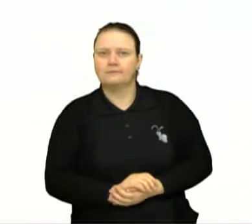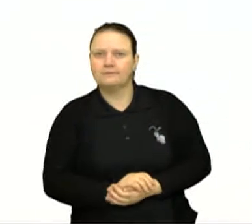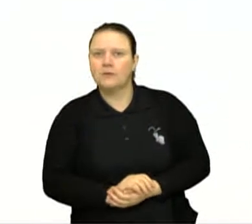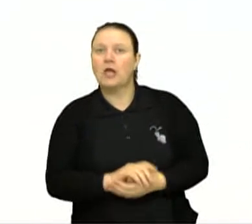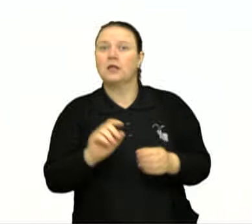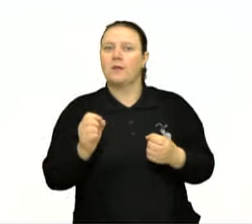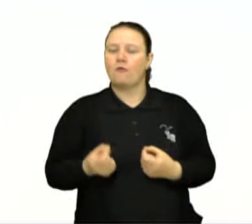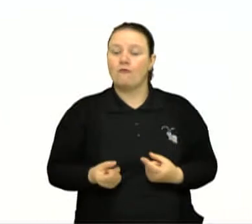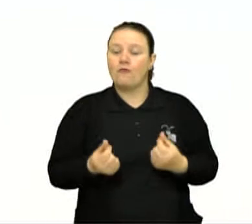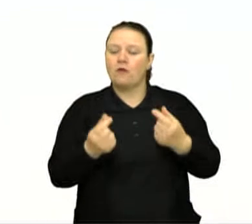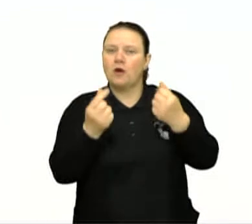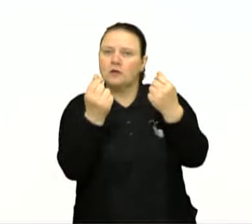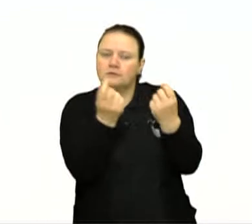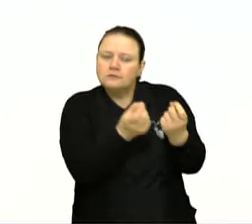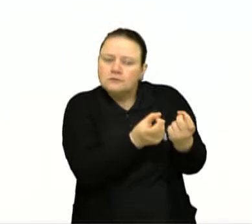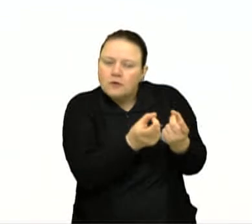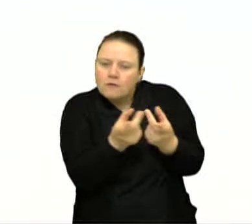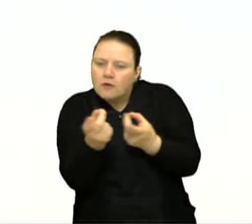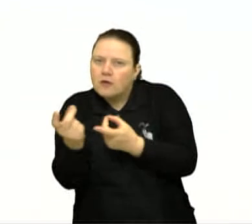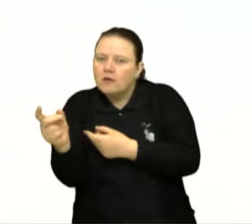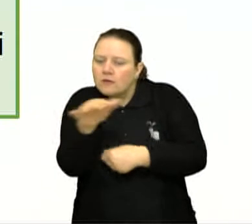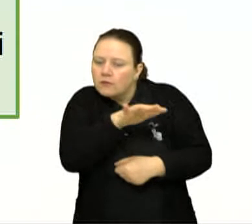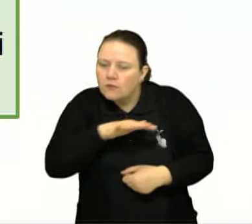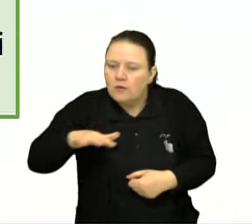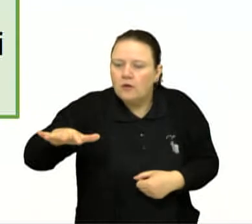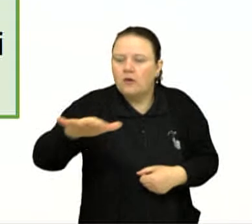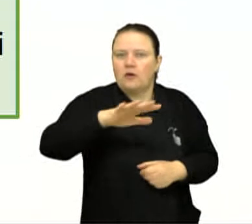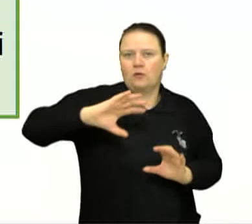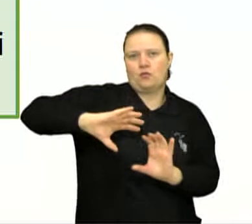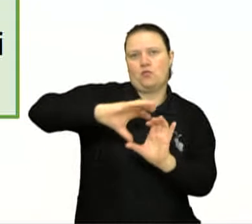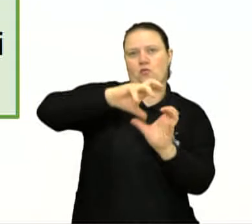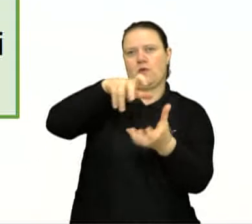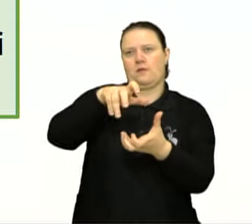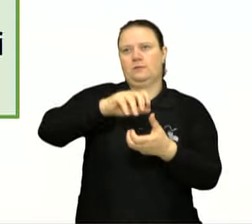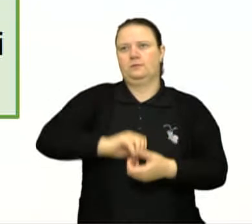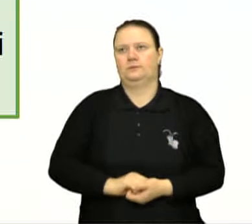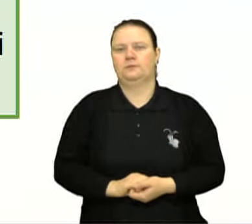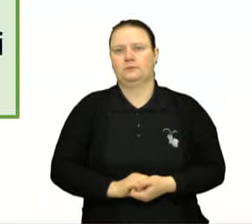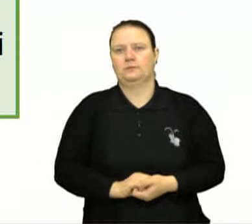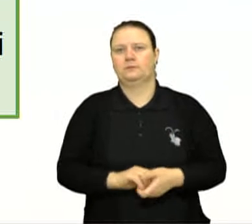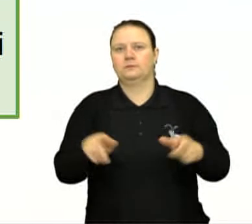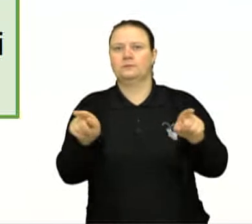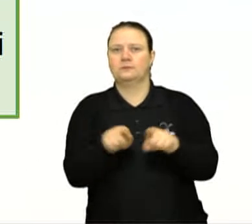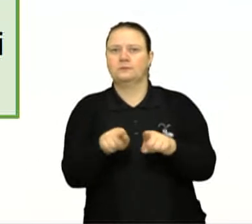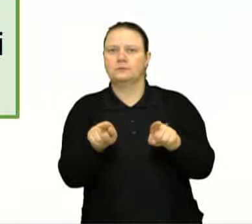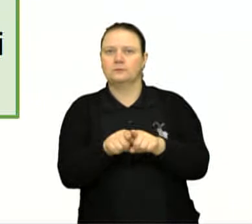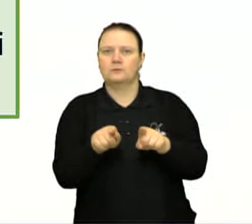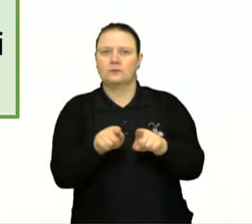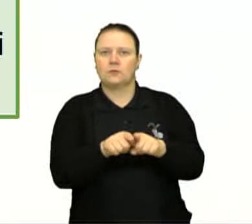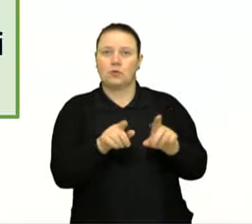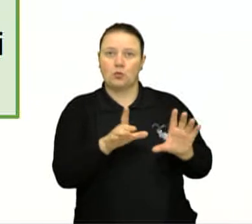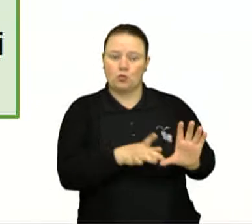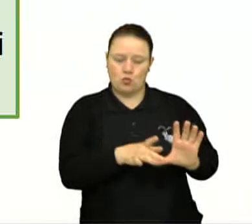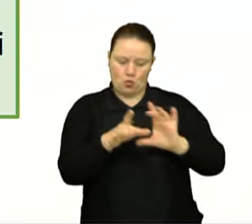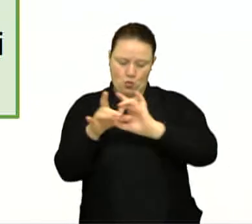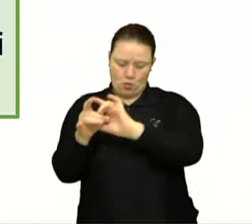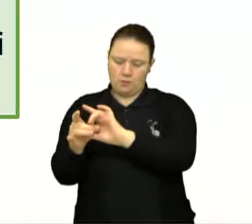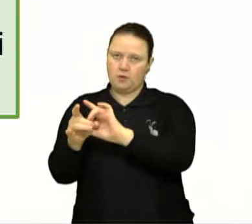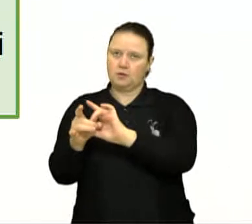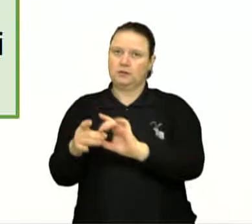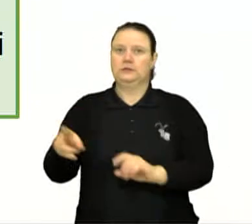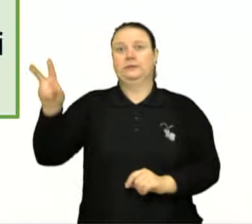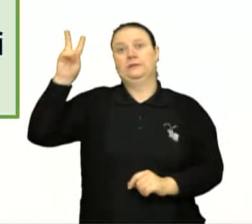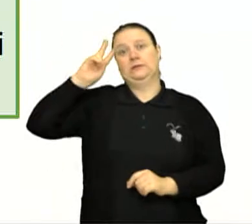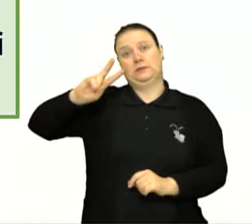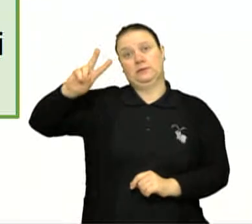do preço do barril em toda a região mundial. Quando nós estabelecemos a configuração iraniana, não podemos